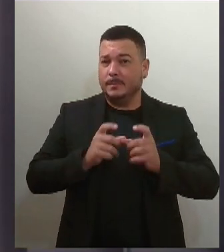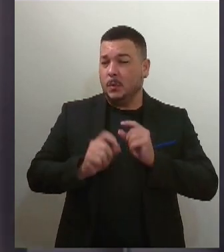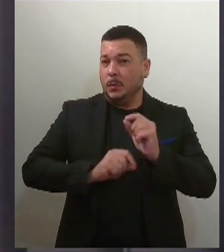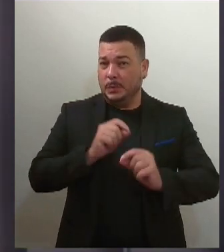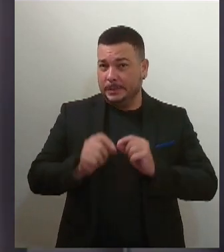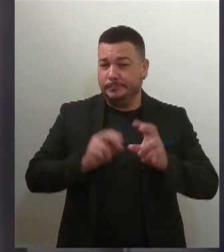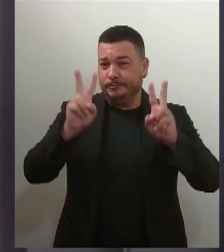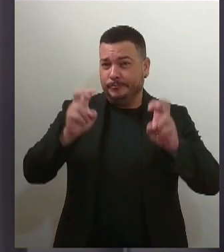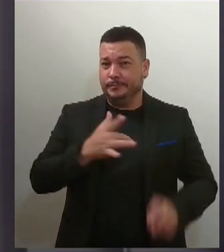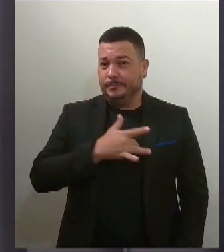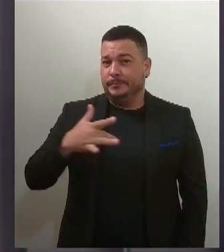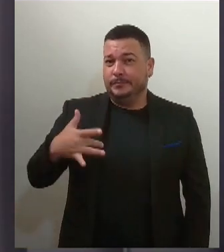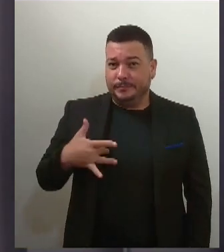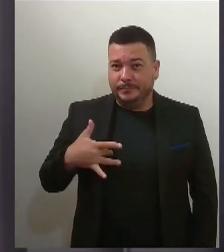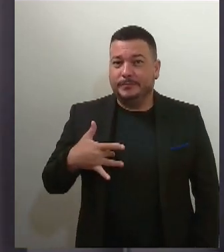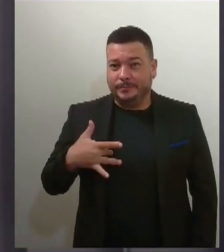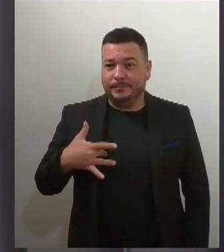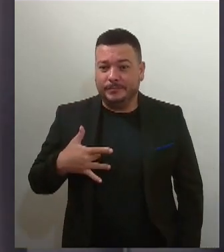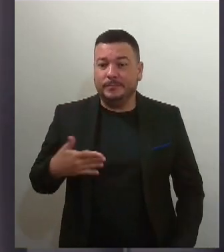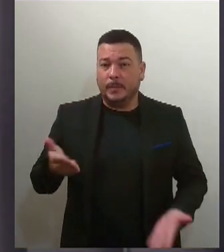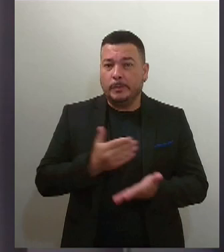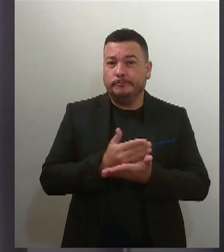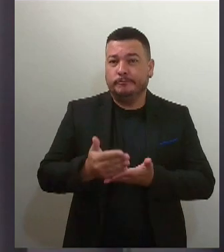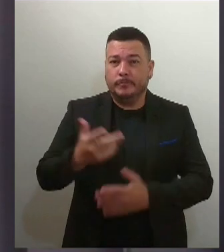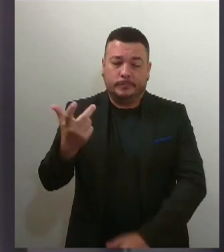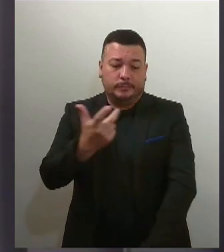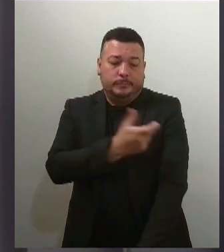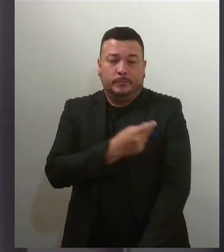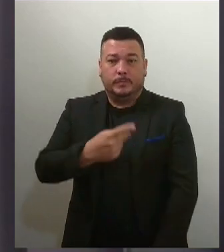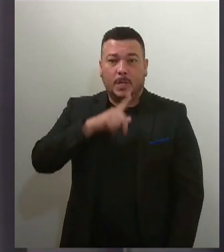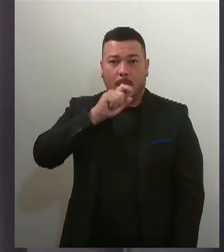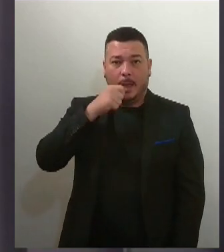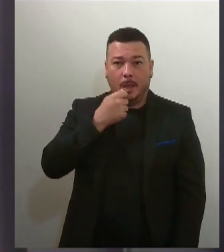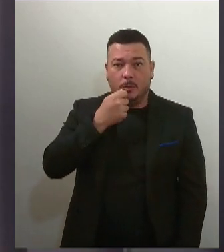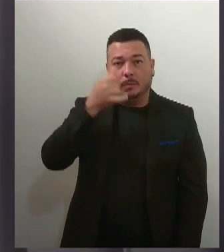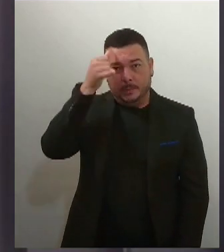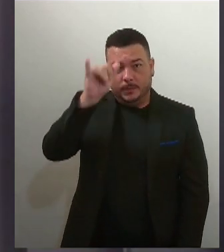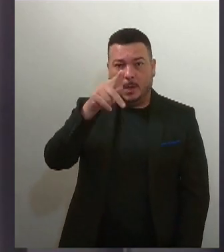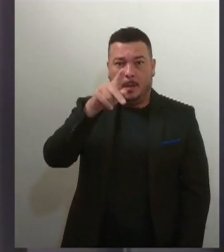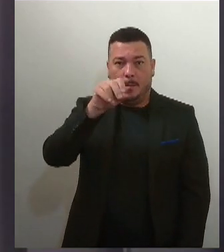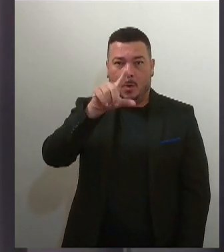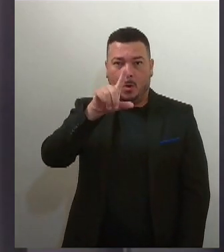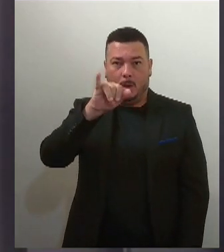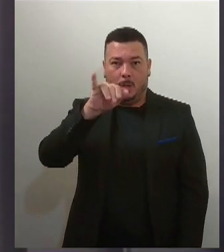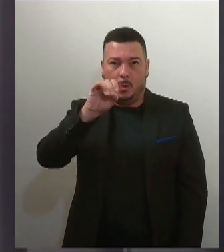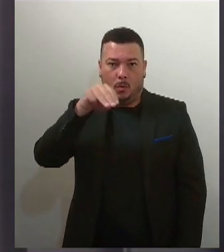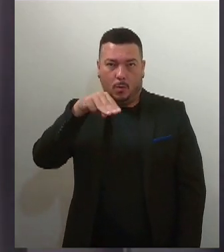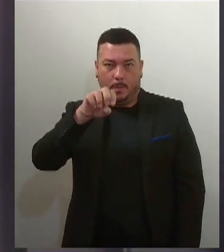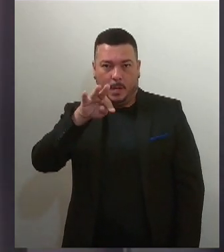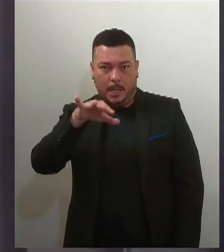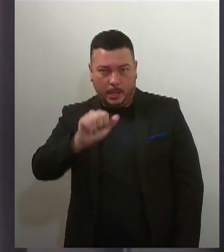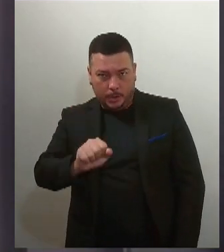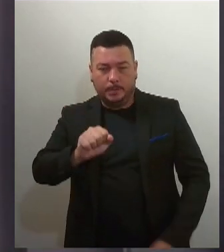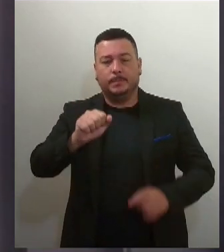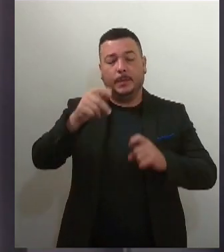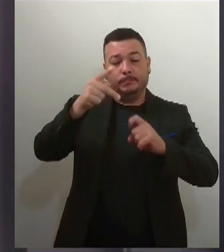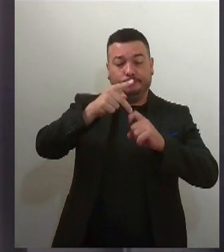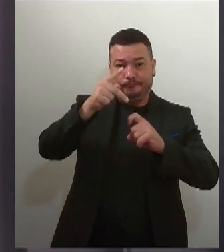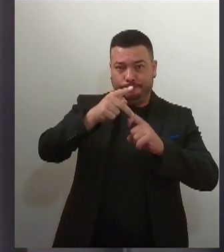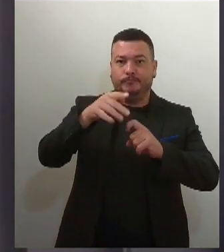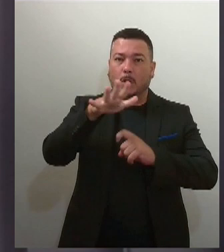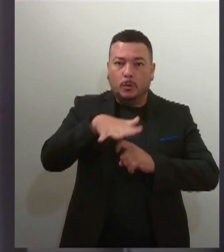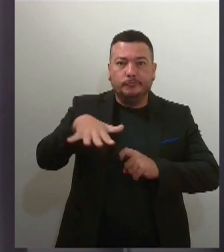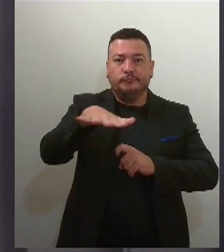iniciada em Aracaju a vacinação contra poliomielite nas unidades básicas de saúde da capital. A vacina contra polio